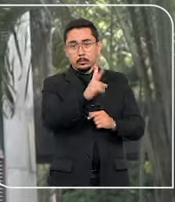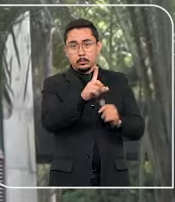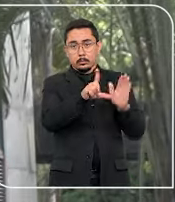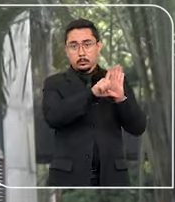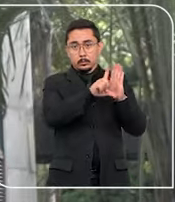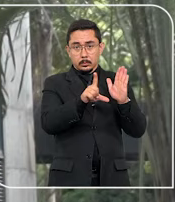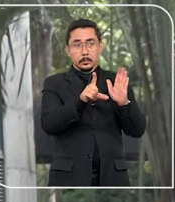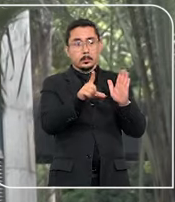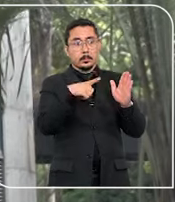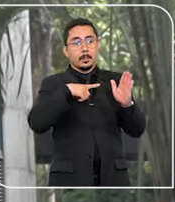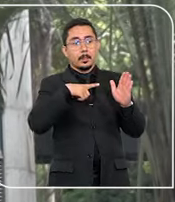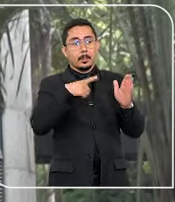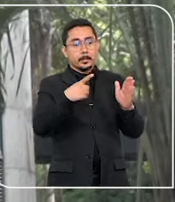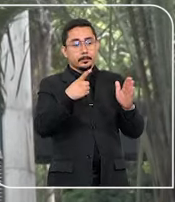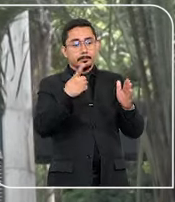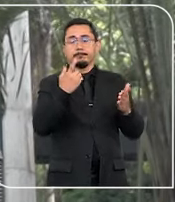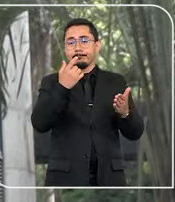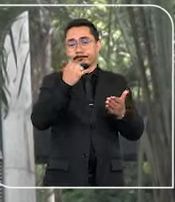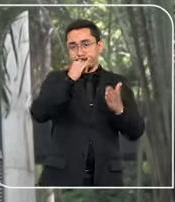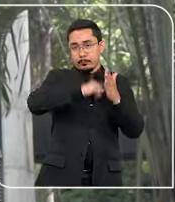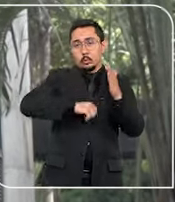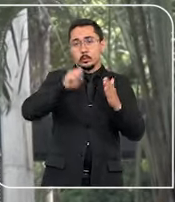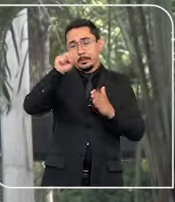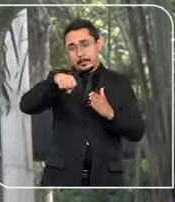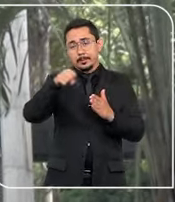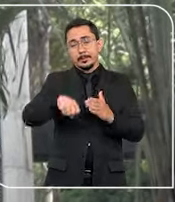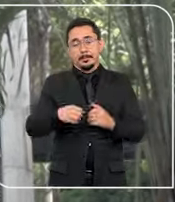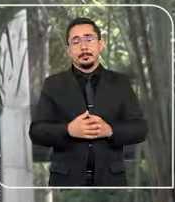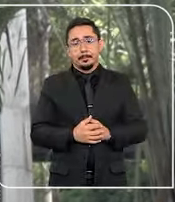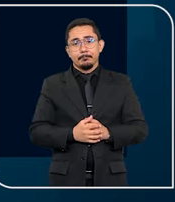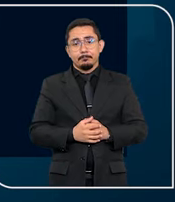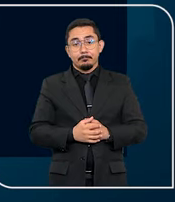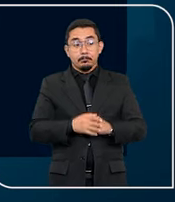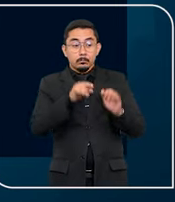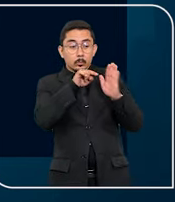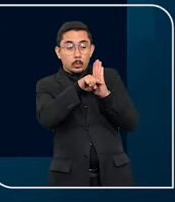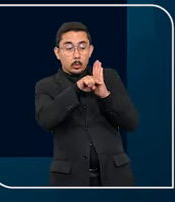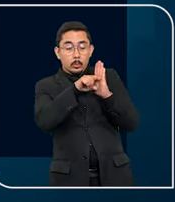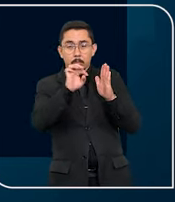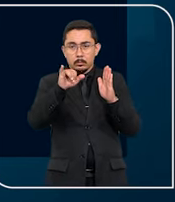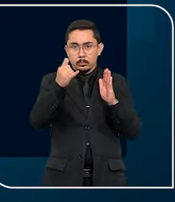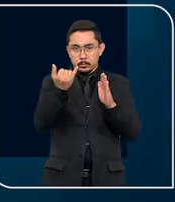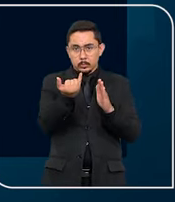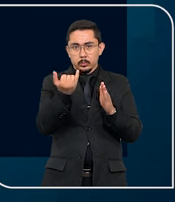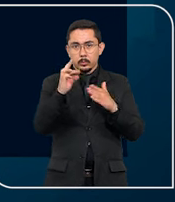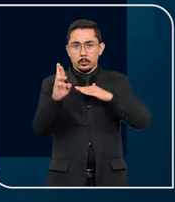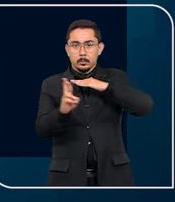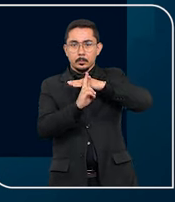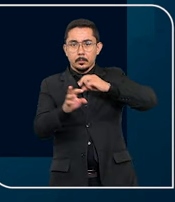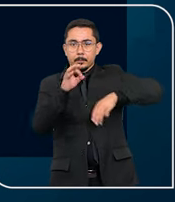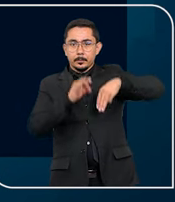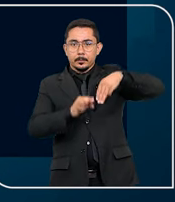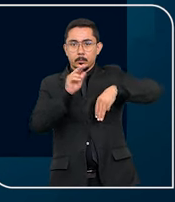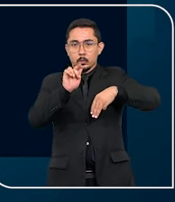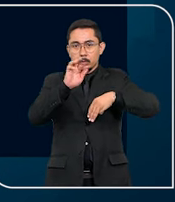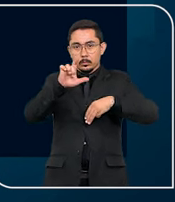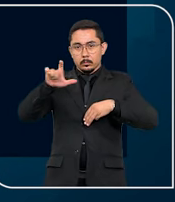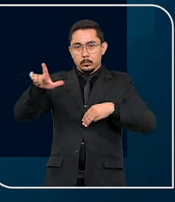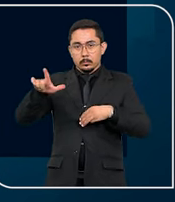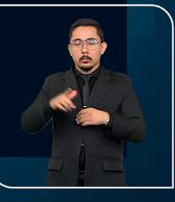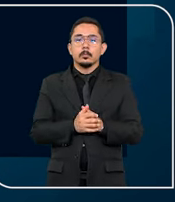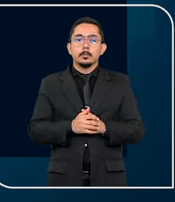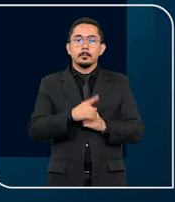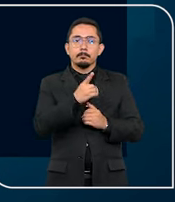autorizaria a tributação porque resultaria em alteração escritural. Ao analisar o caso no STJ, o relator, ministro